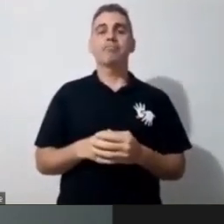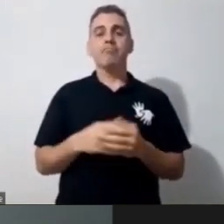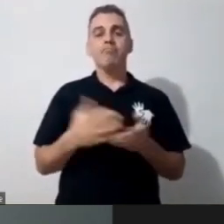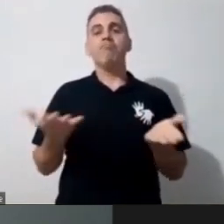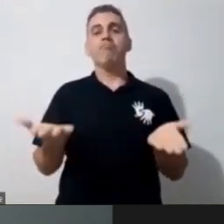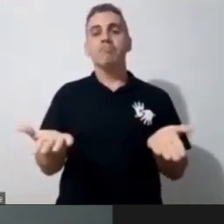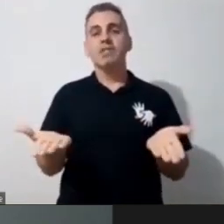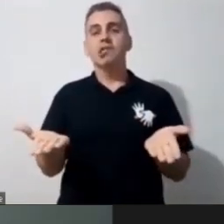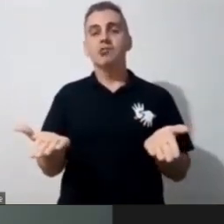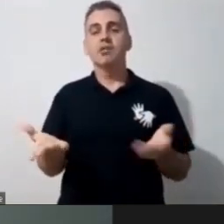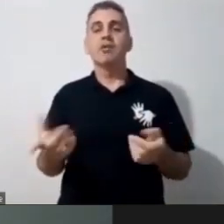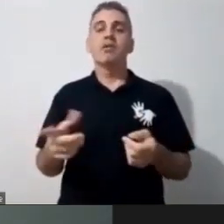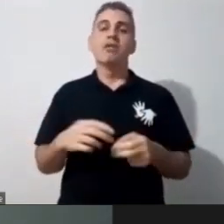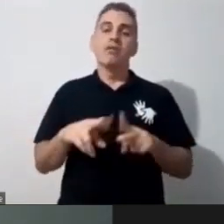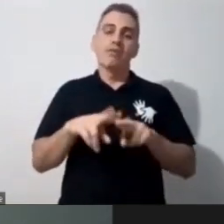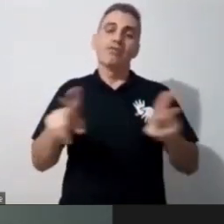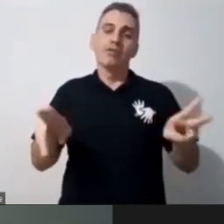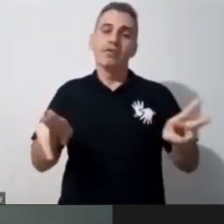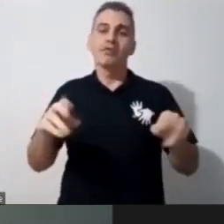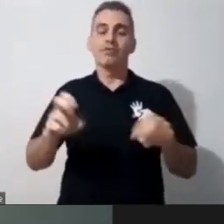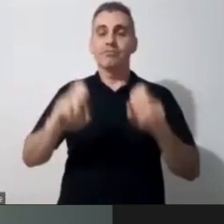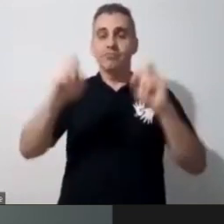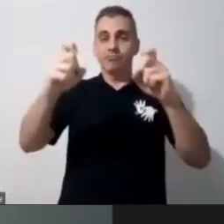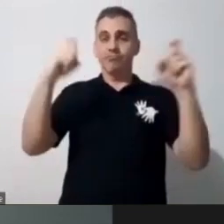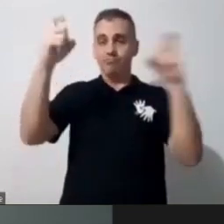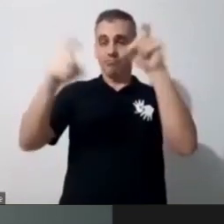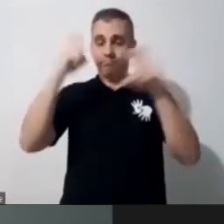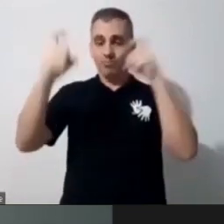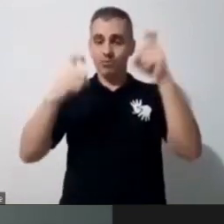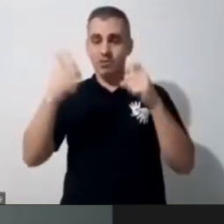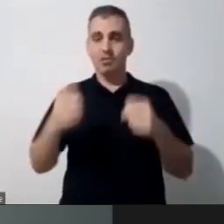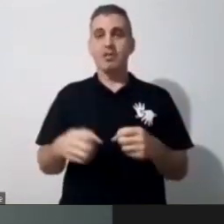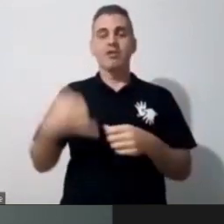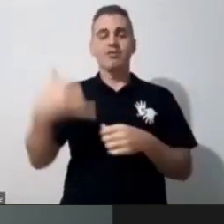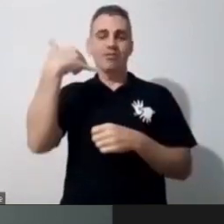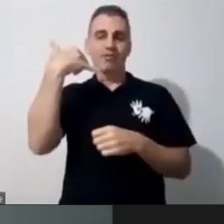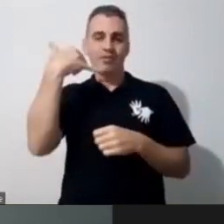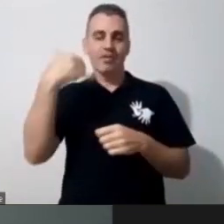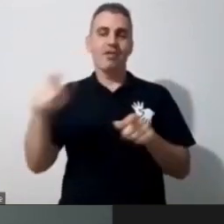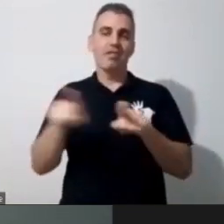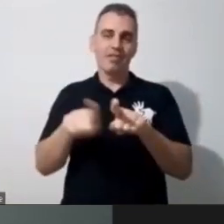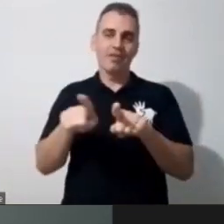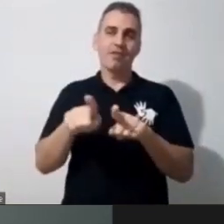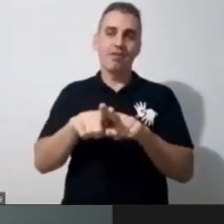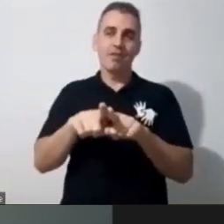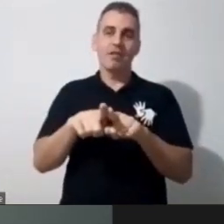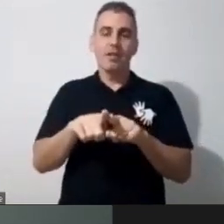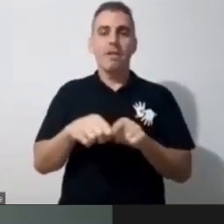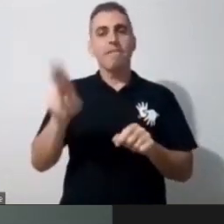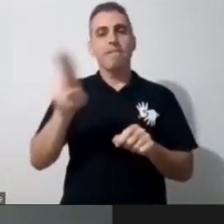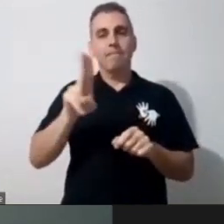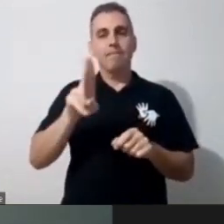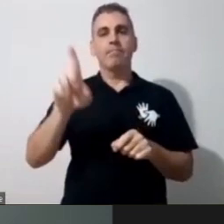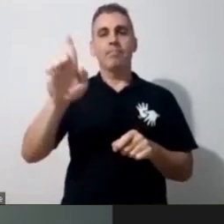Então, de frente para o computador e do celular, onde a gente está transmitindo esse momento. Eu, meu nome é Gisele Quilha, tenho